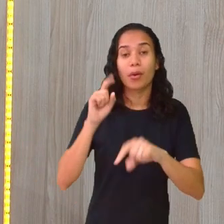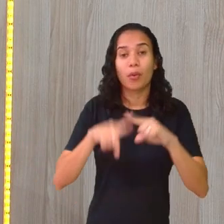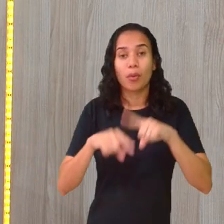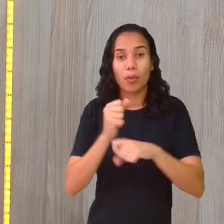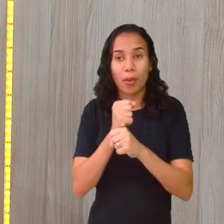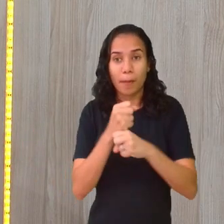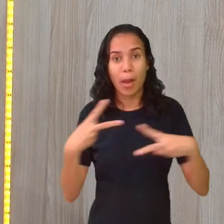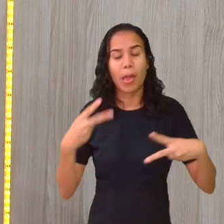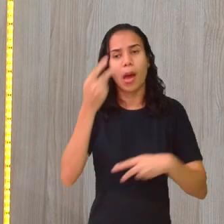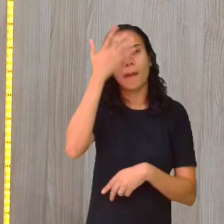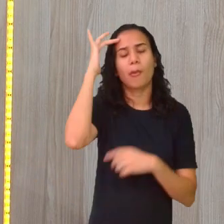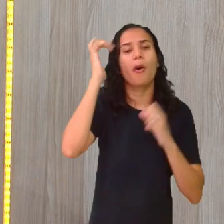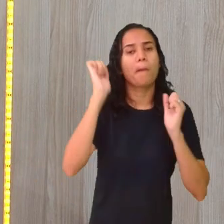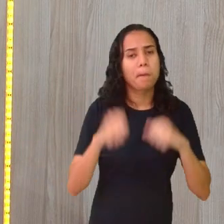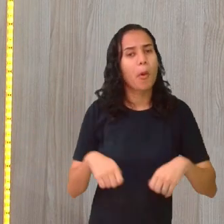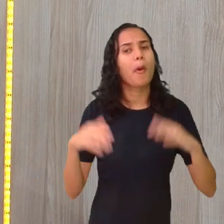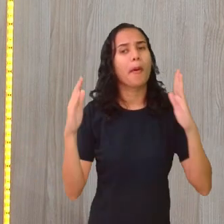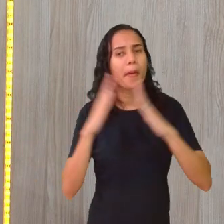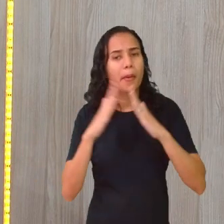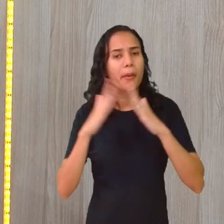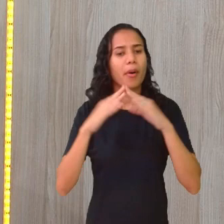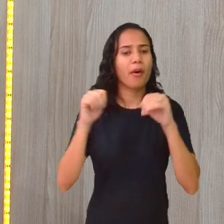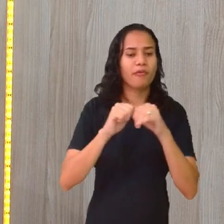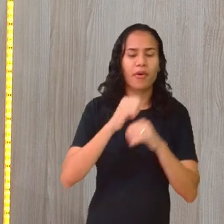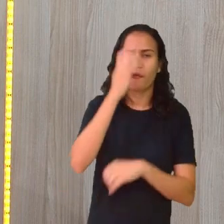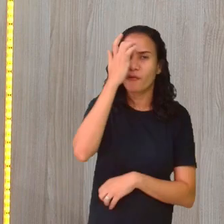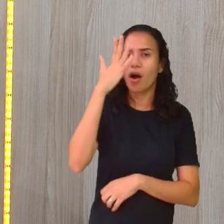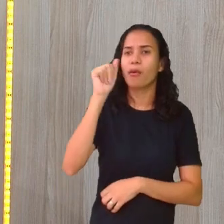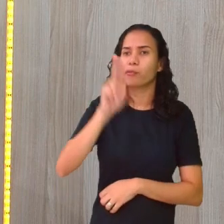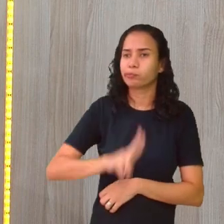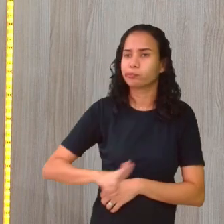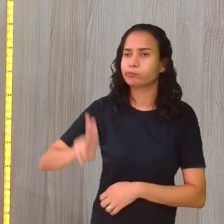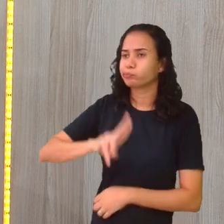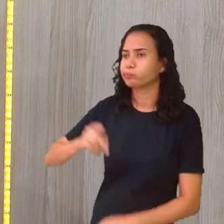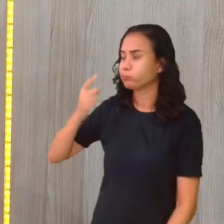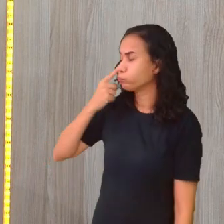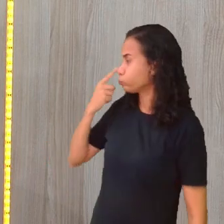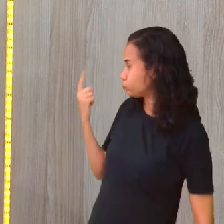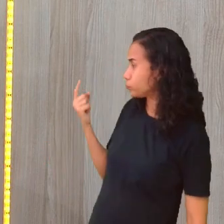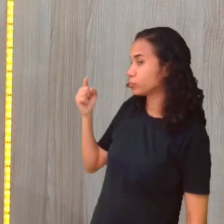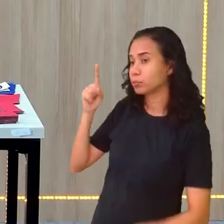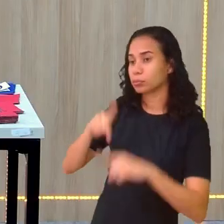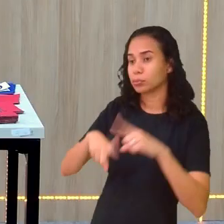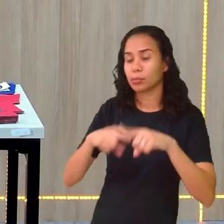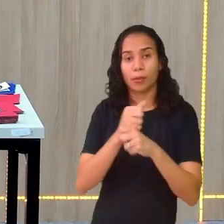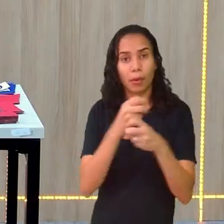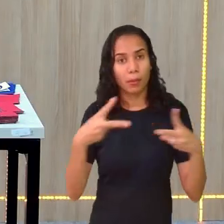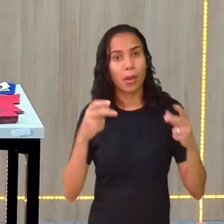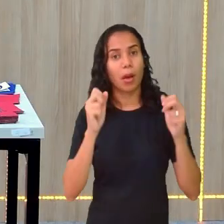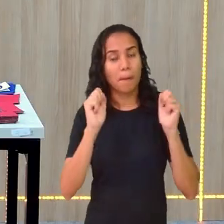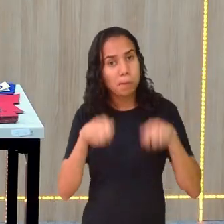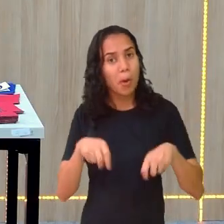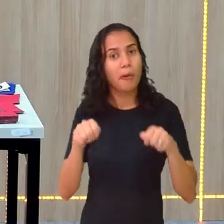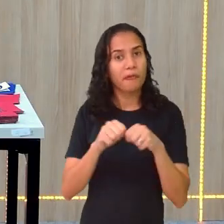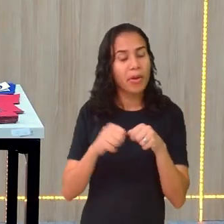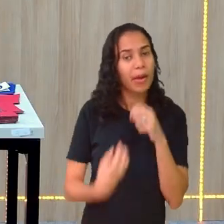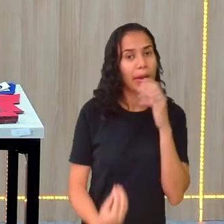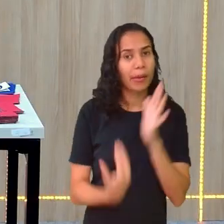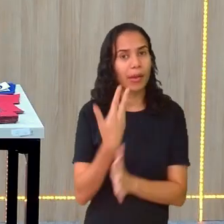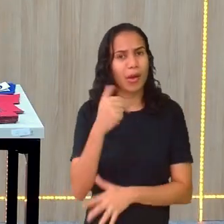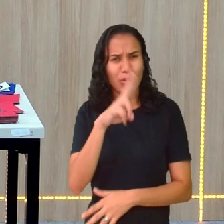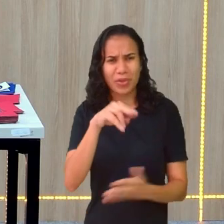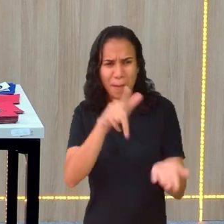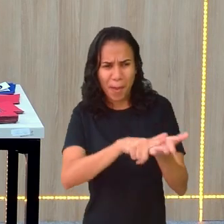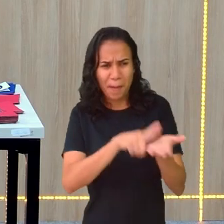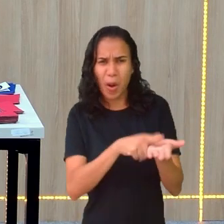material, você pode fazer em casa. Fácil de manipular, professora? Pois é, esse material vocês podem confeccionar até com uma